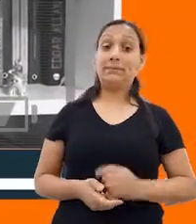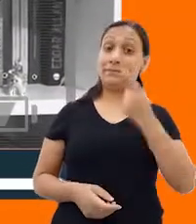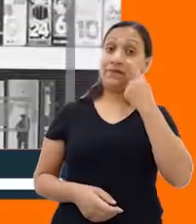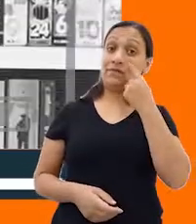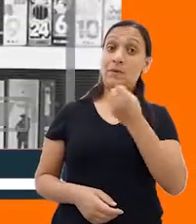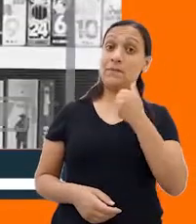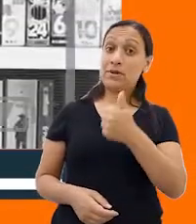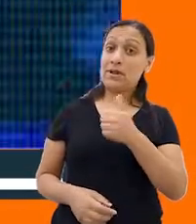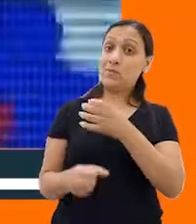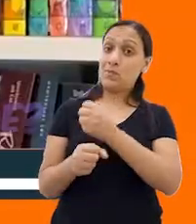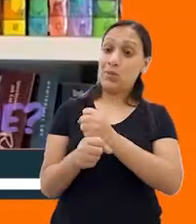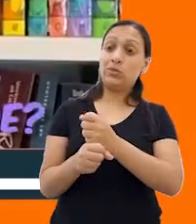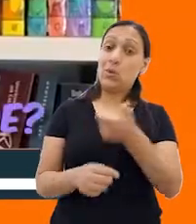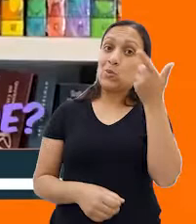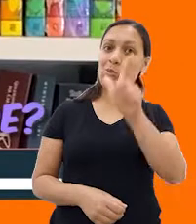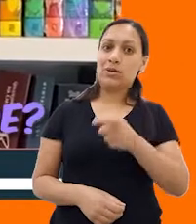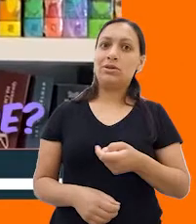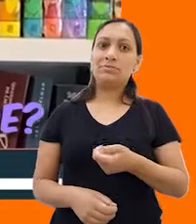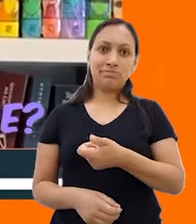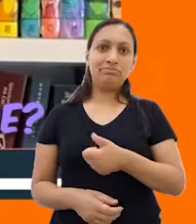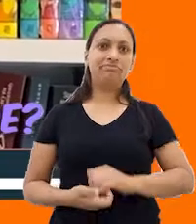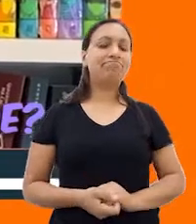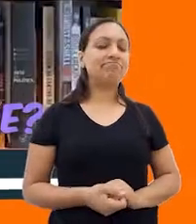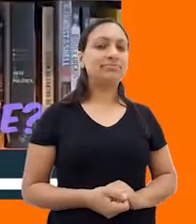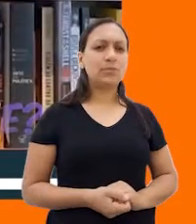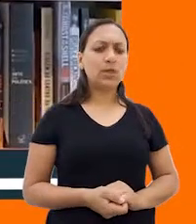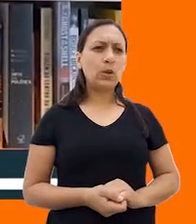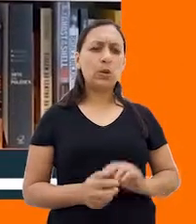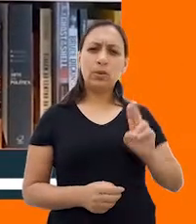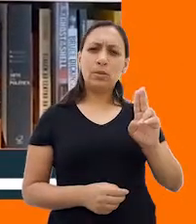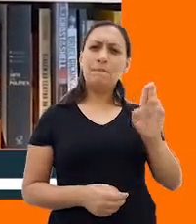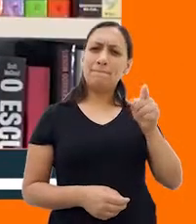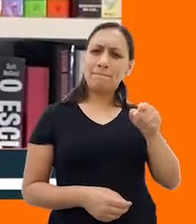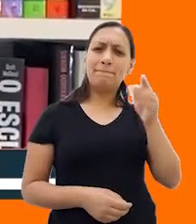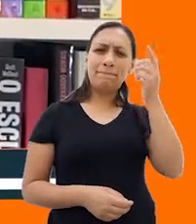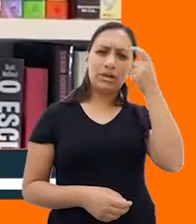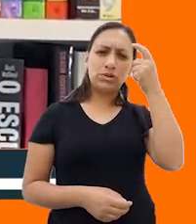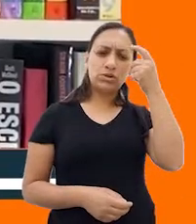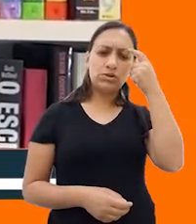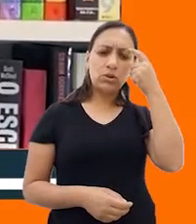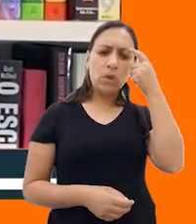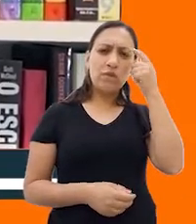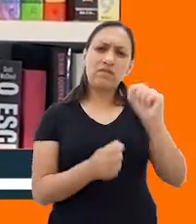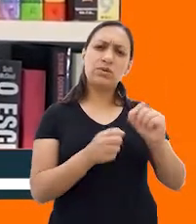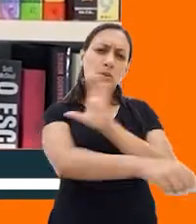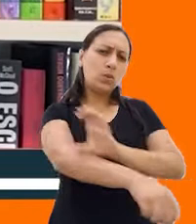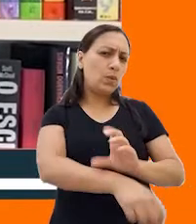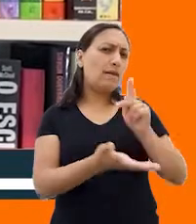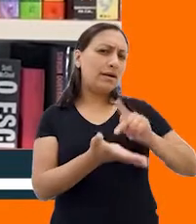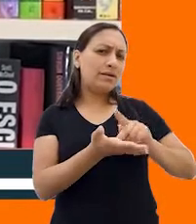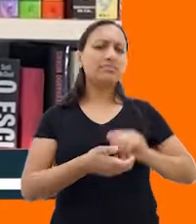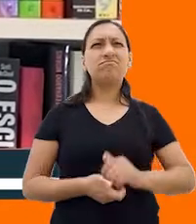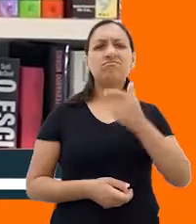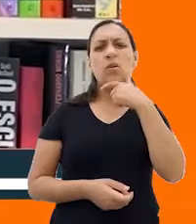ponto para caramba. Vamos lá, então. Nunca pensou em fazer um curso de verdade? Eu já ouvi essa pergunta, sim. Eu acho que isso é uma coisa que já é